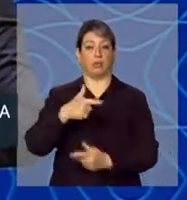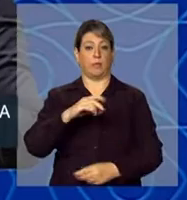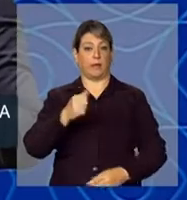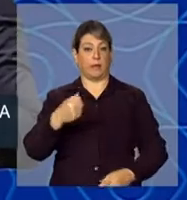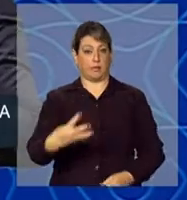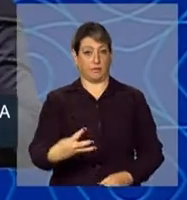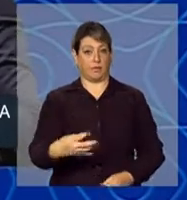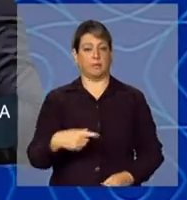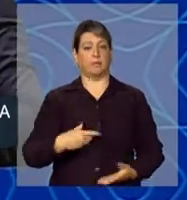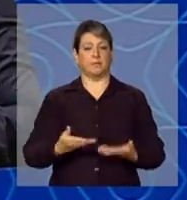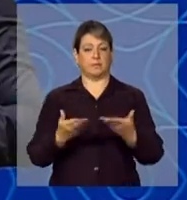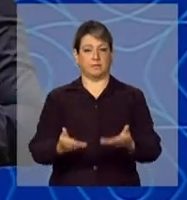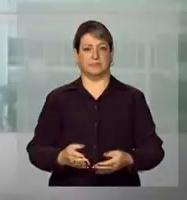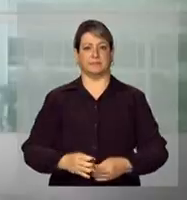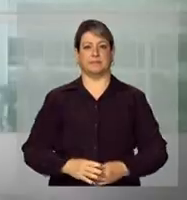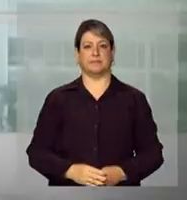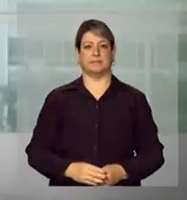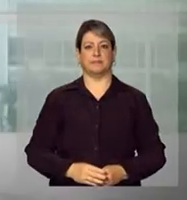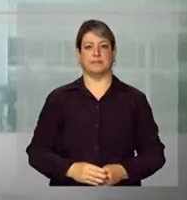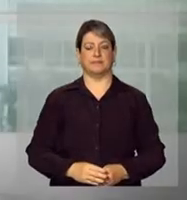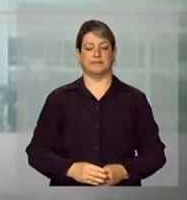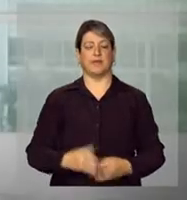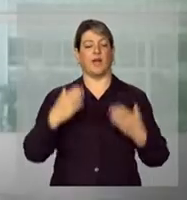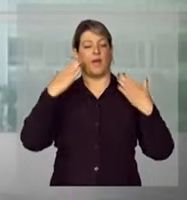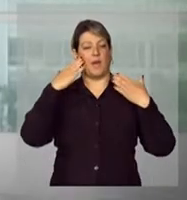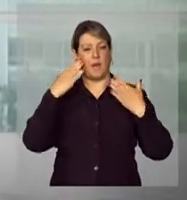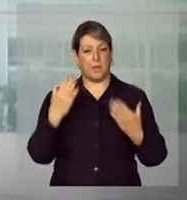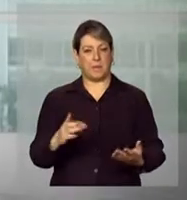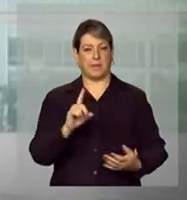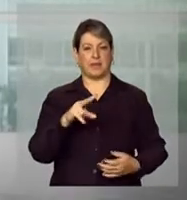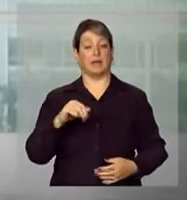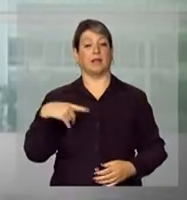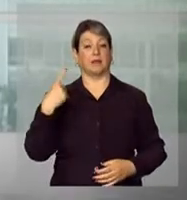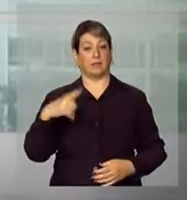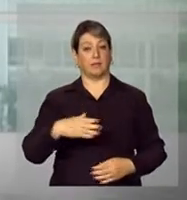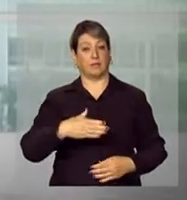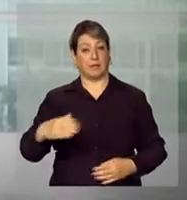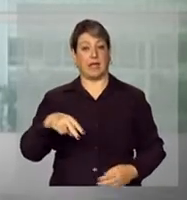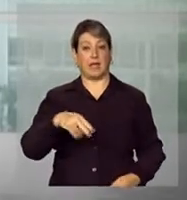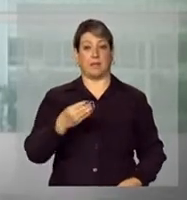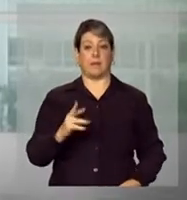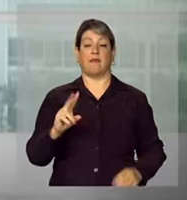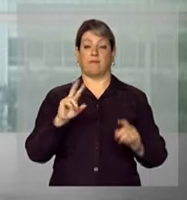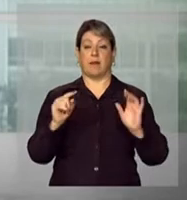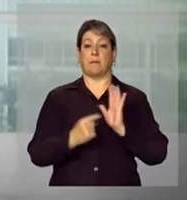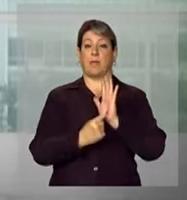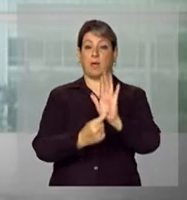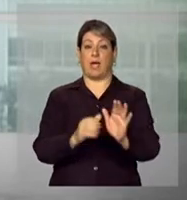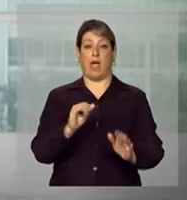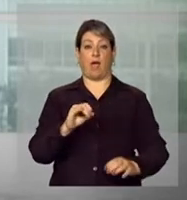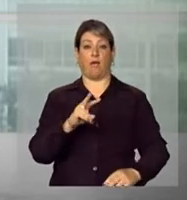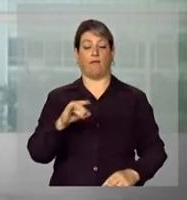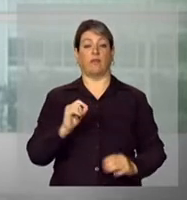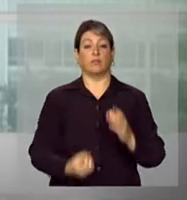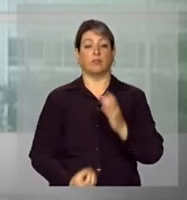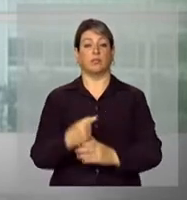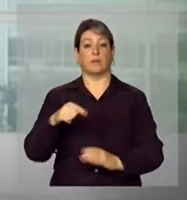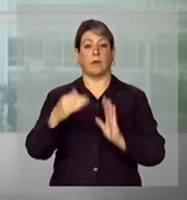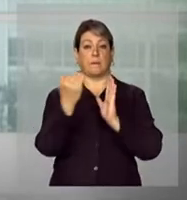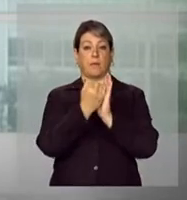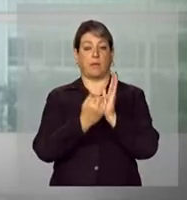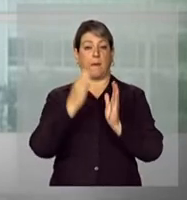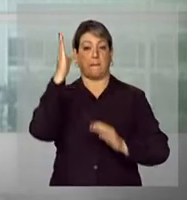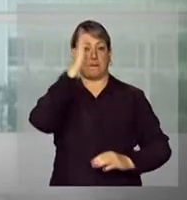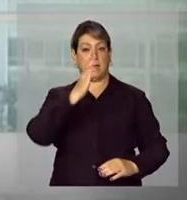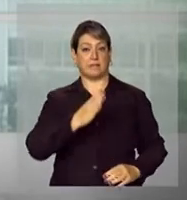2014. Malu. Obrigada, Daniela. E logo mais, a NBR vai transmitir ao vivo o lançamento do programa